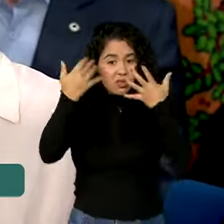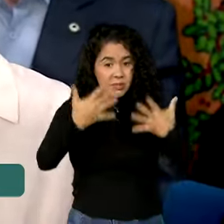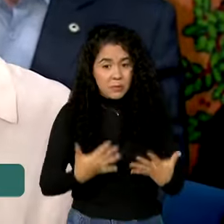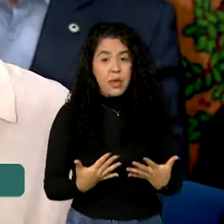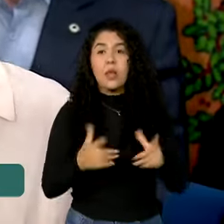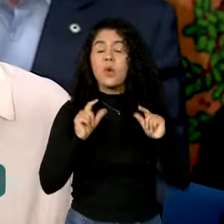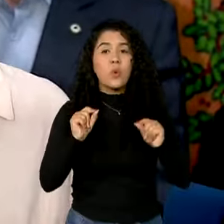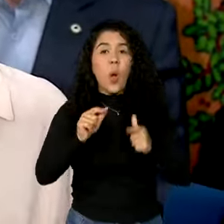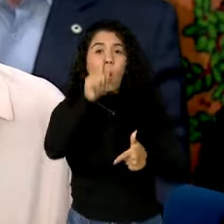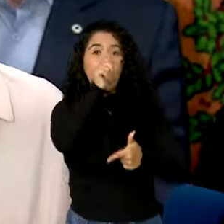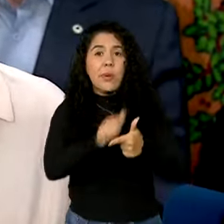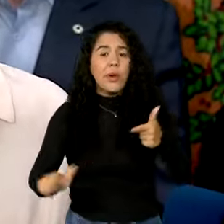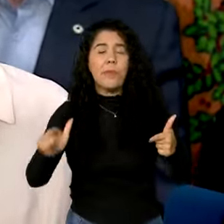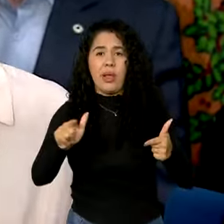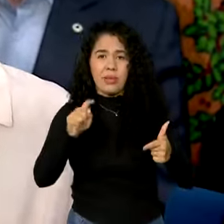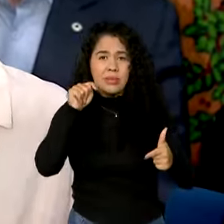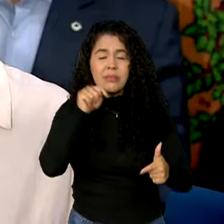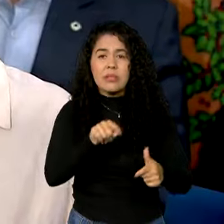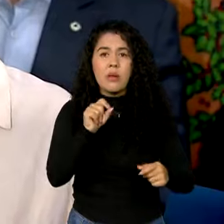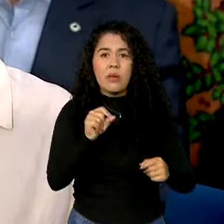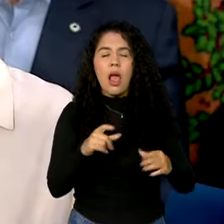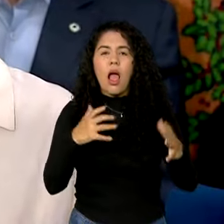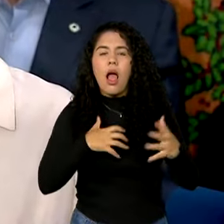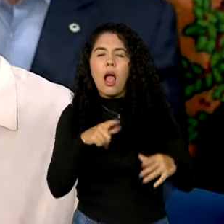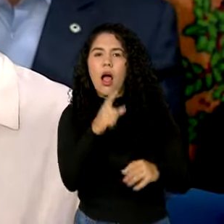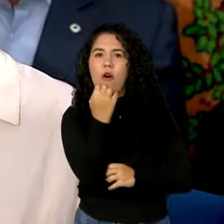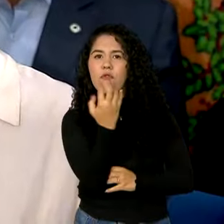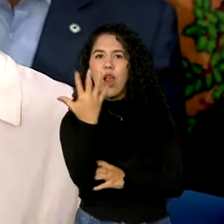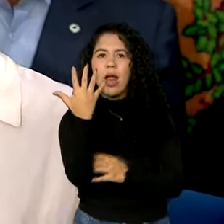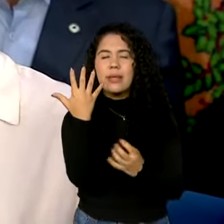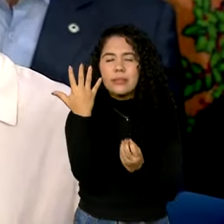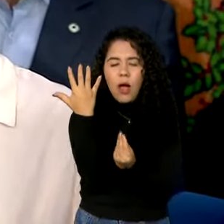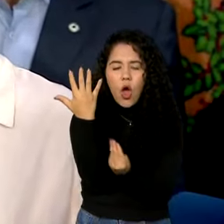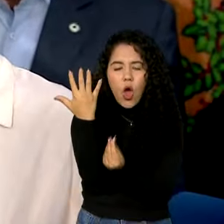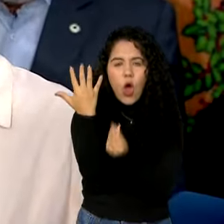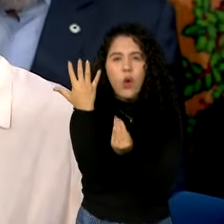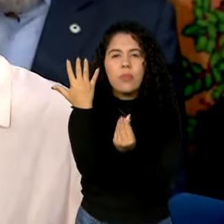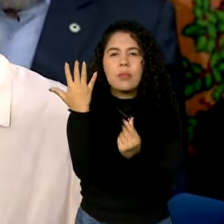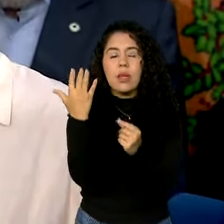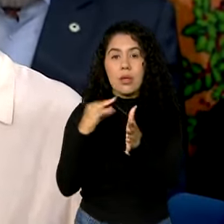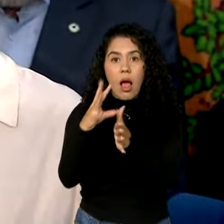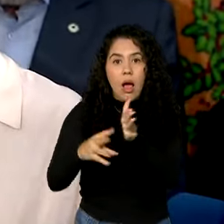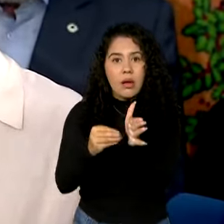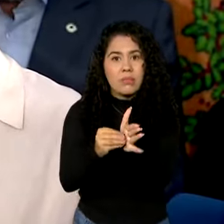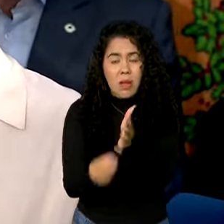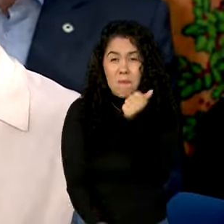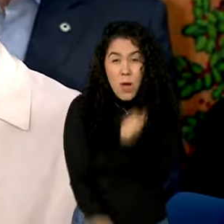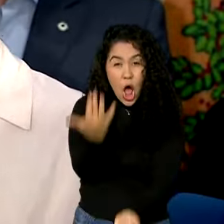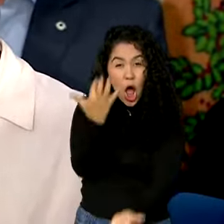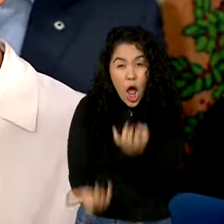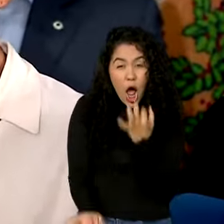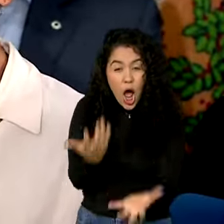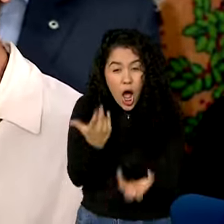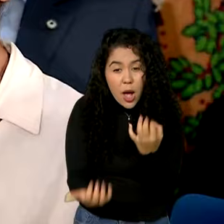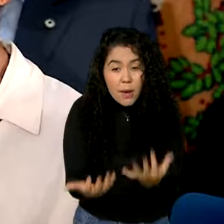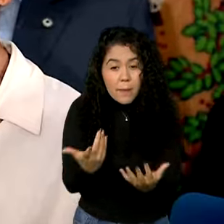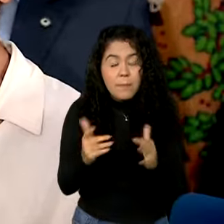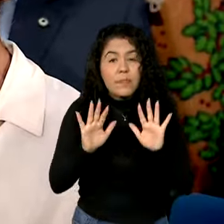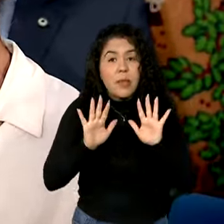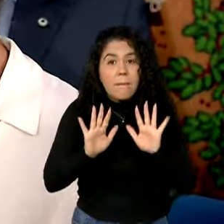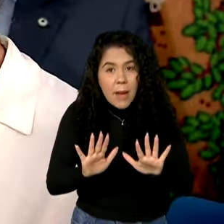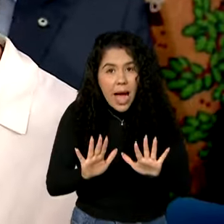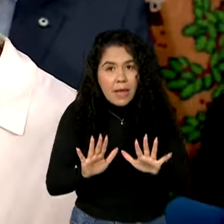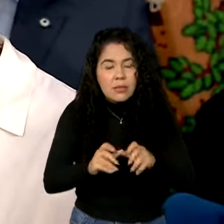e que até uma floresta úmida, como a floresta amazônica, está pegando fogo. Só que ela não pegou fogo